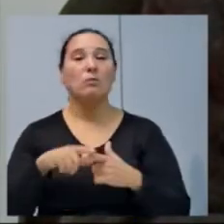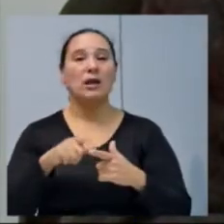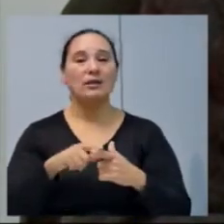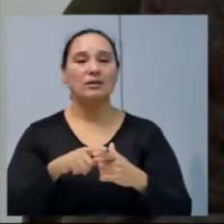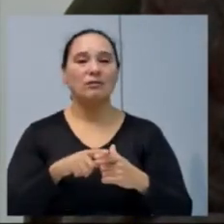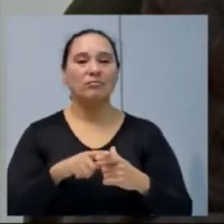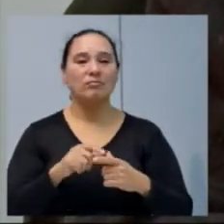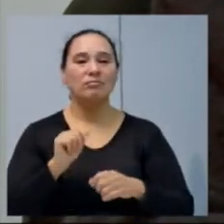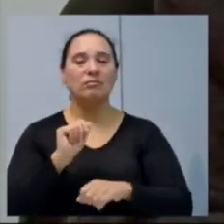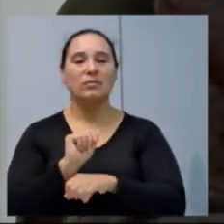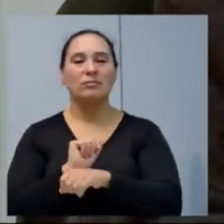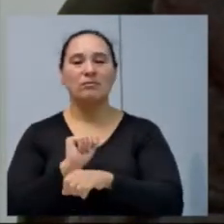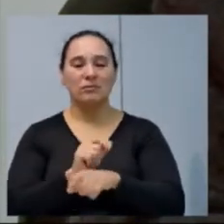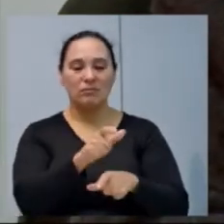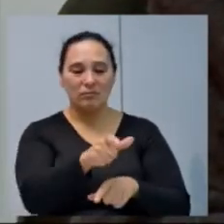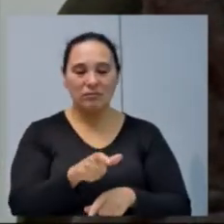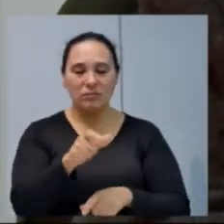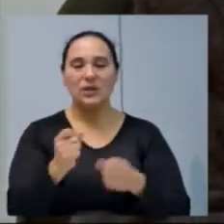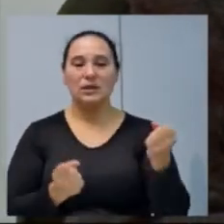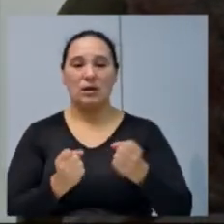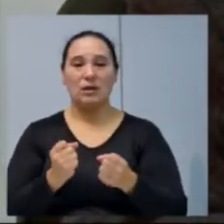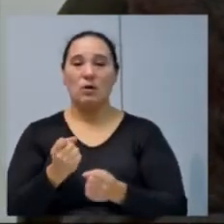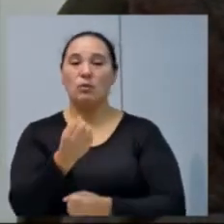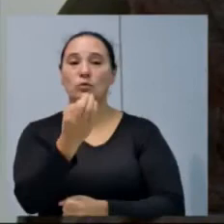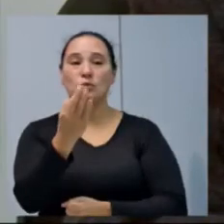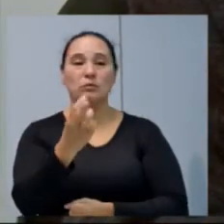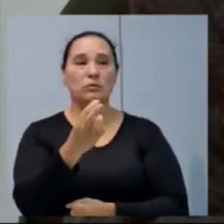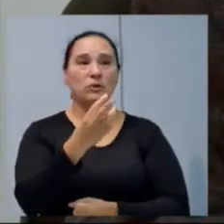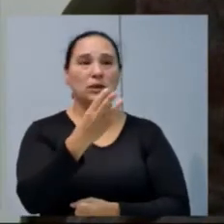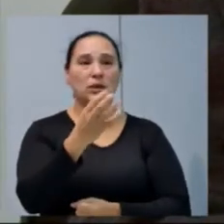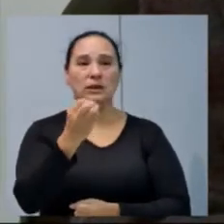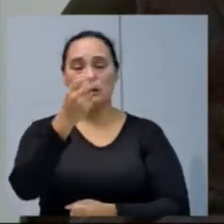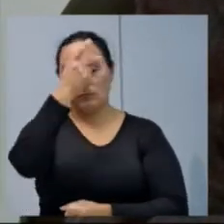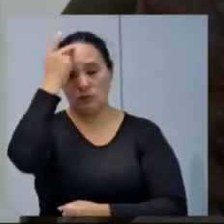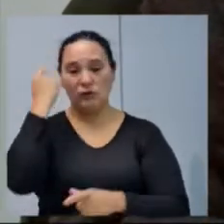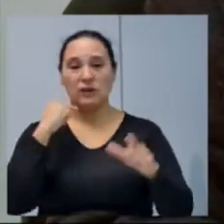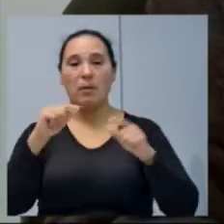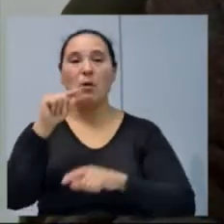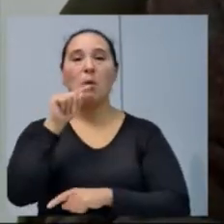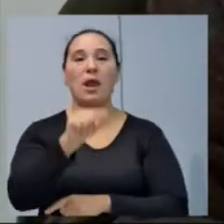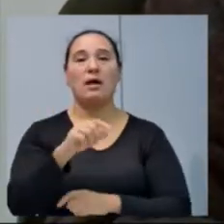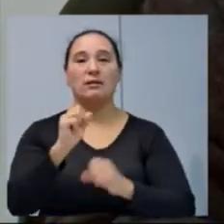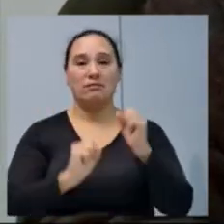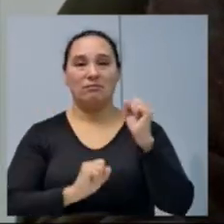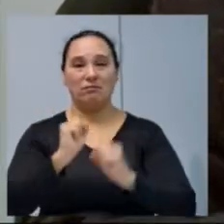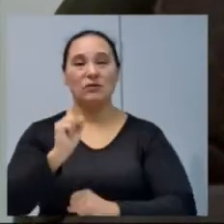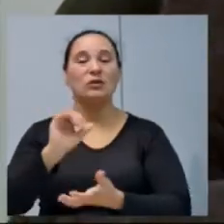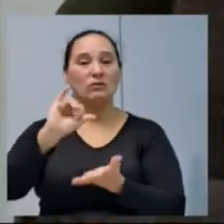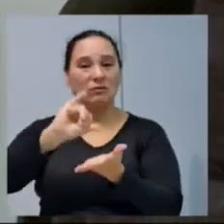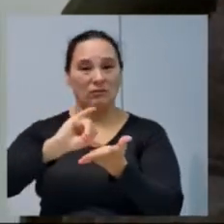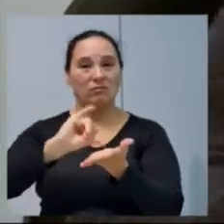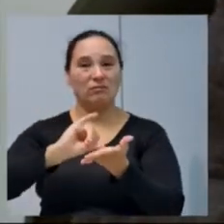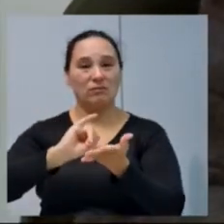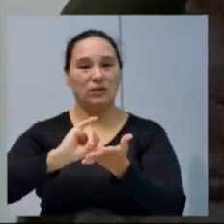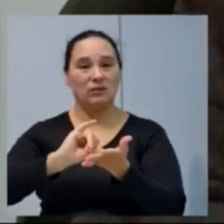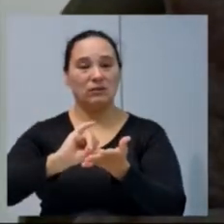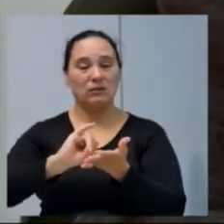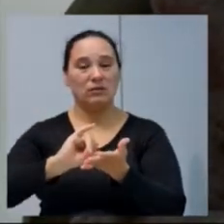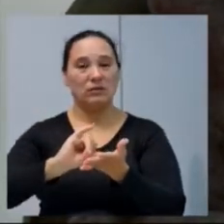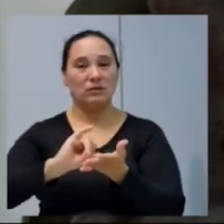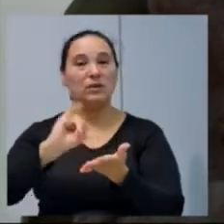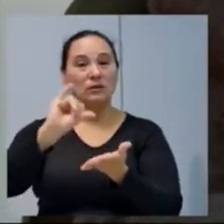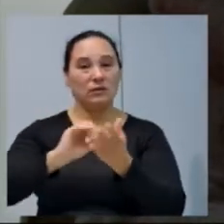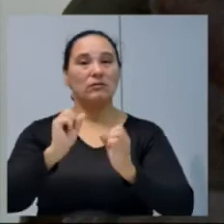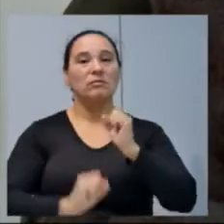estacionamento, porque acredito que passa o número de 300 funcionários, eu acredito, lá, que já estão sendo beneficiados pelo